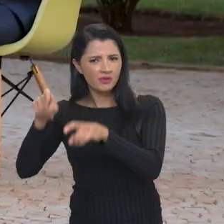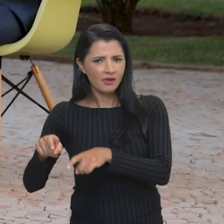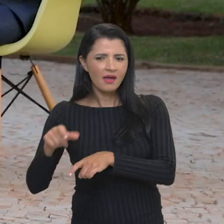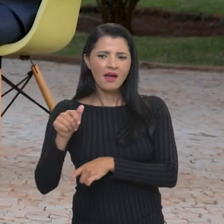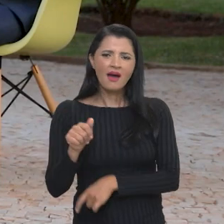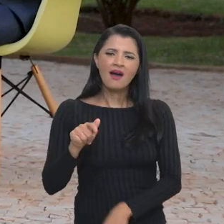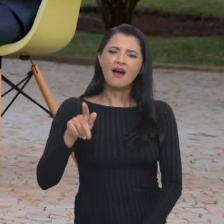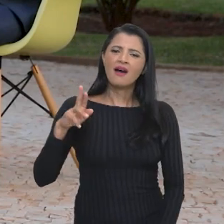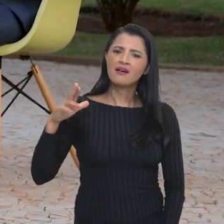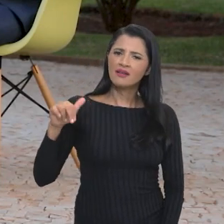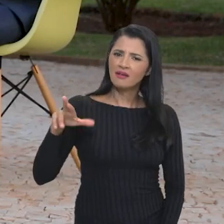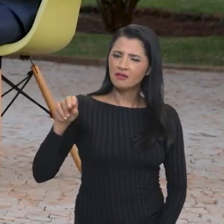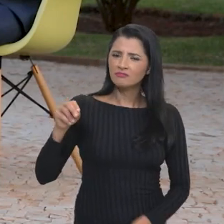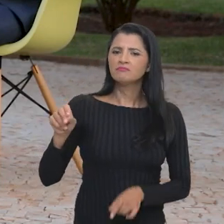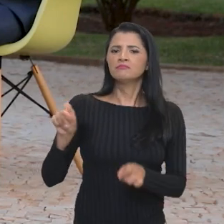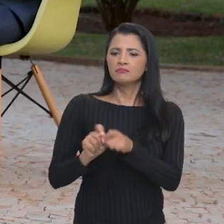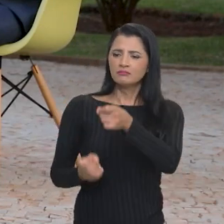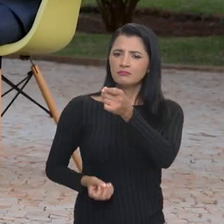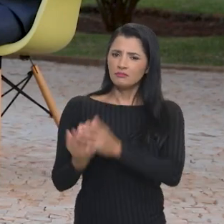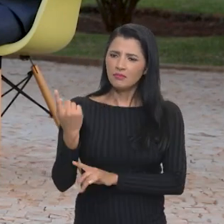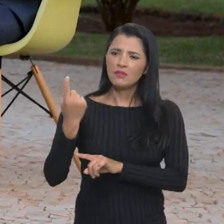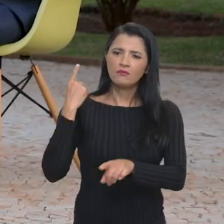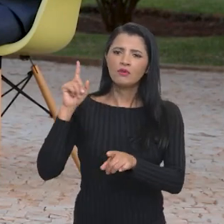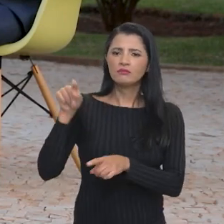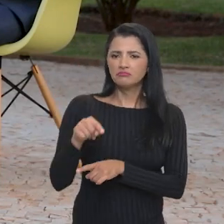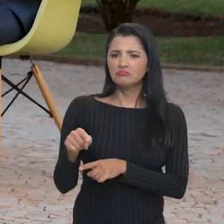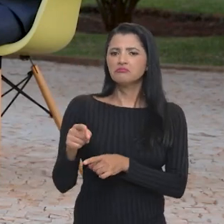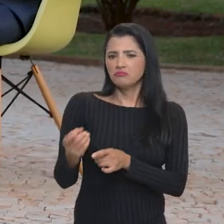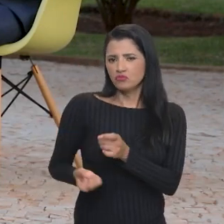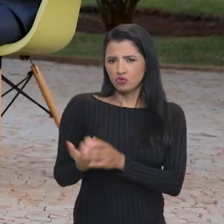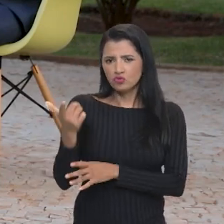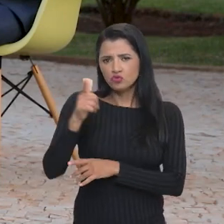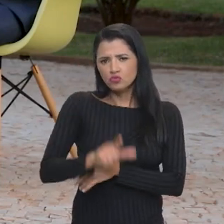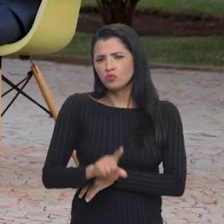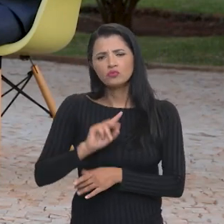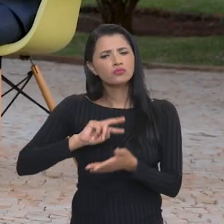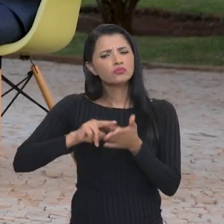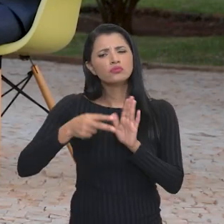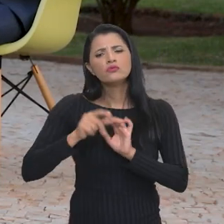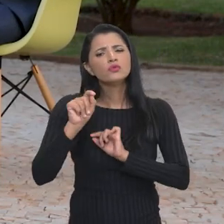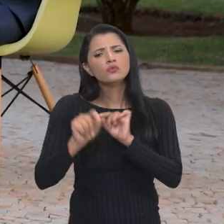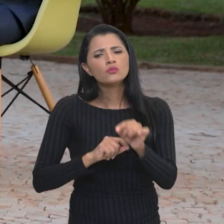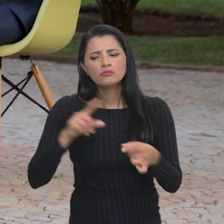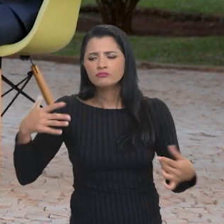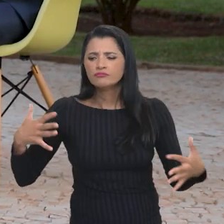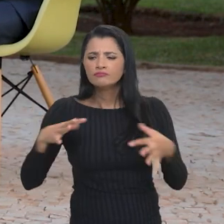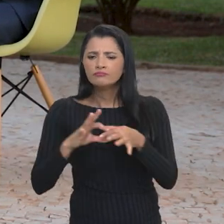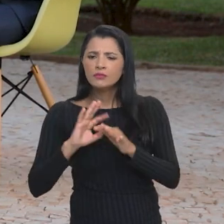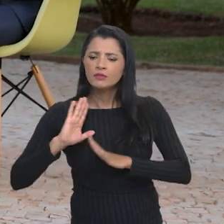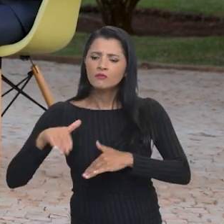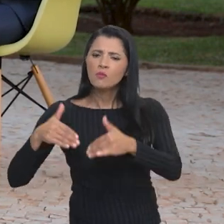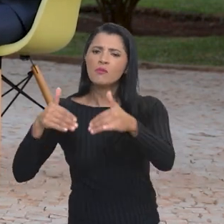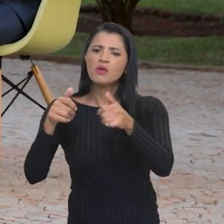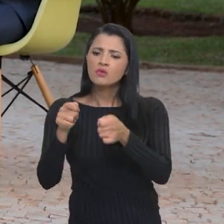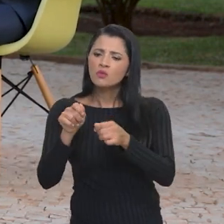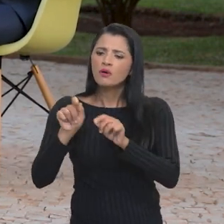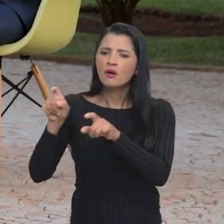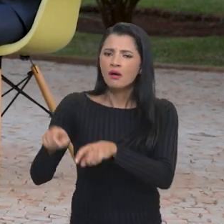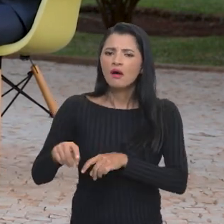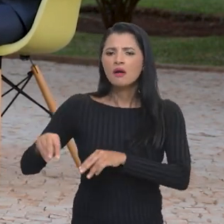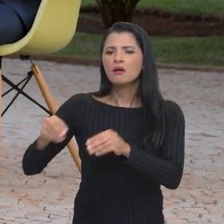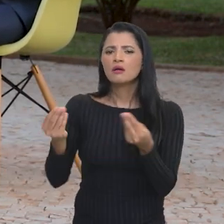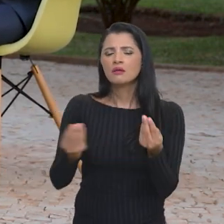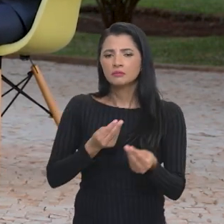extinto e foi recriado. O que significa estar ligado ao desenvolvimento agrário? Bom, a Conab não vai deixar de prestar nenhum dos